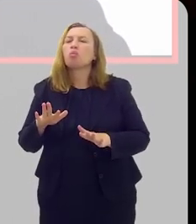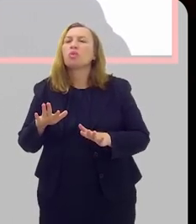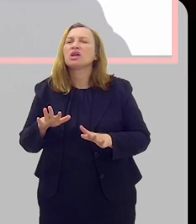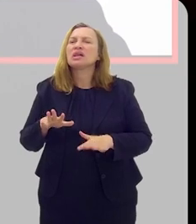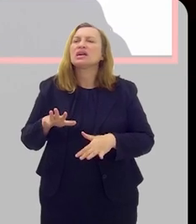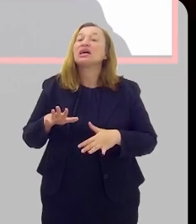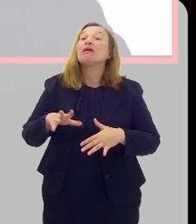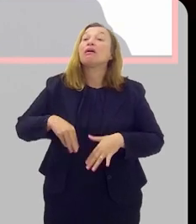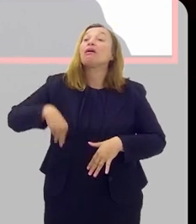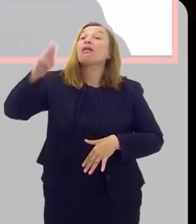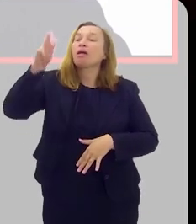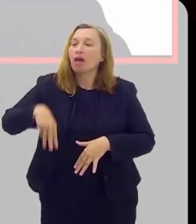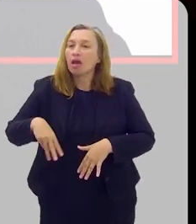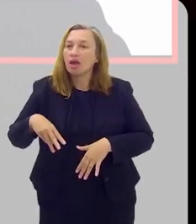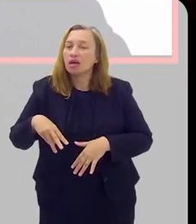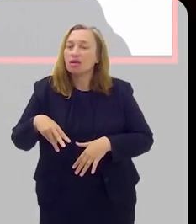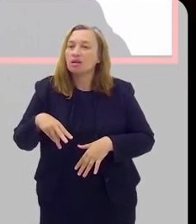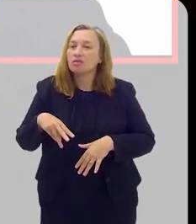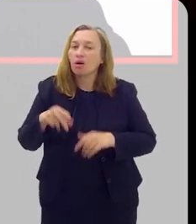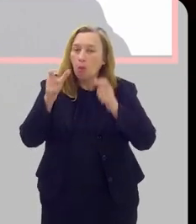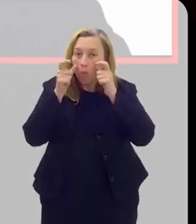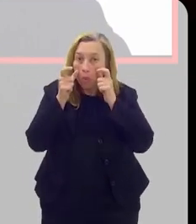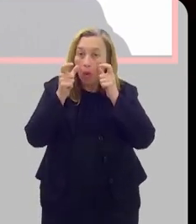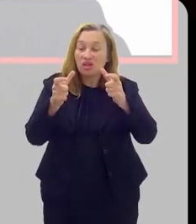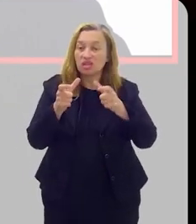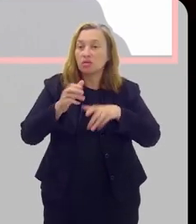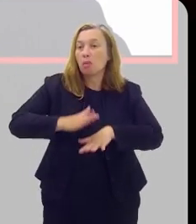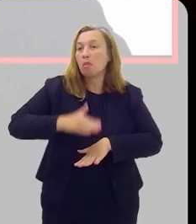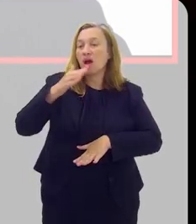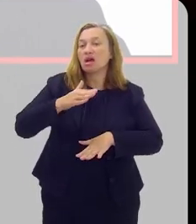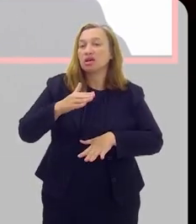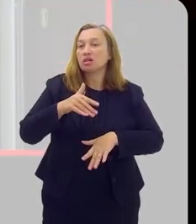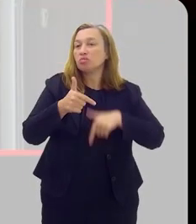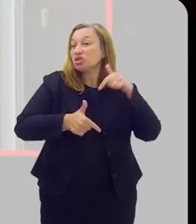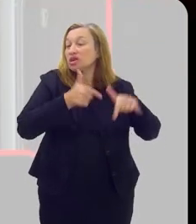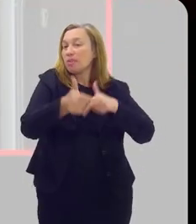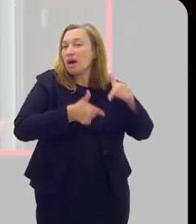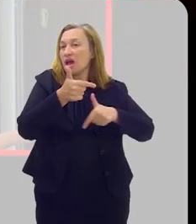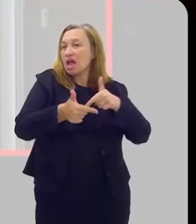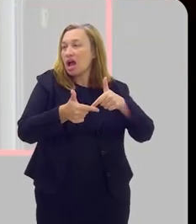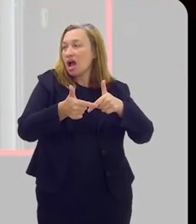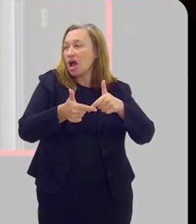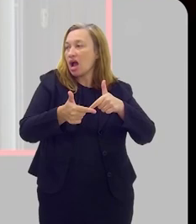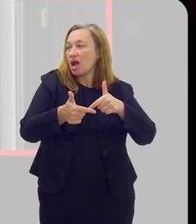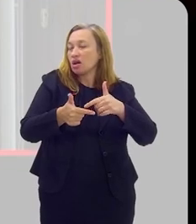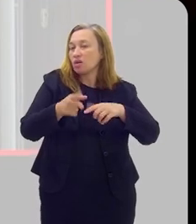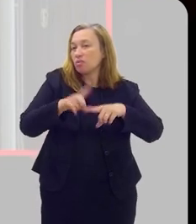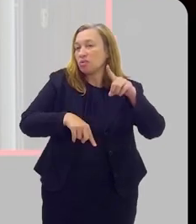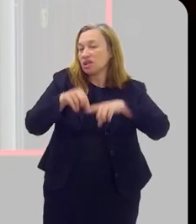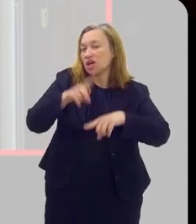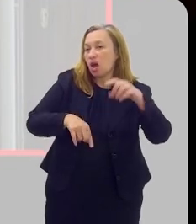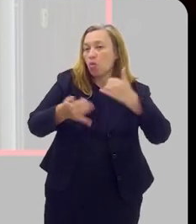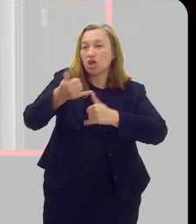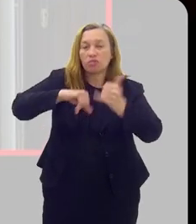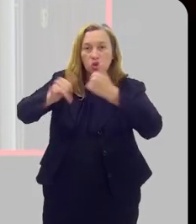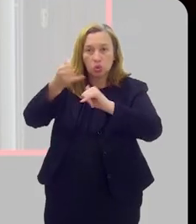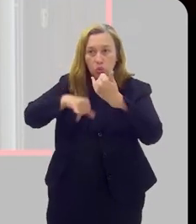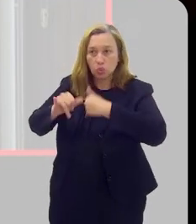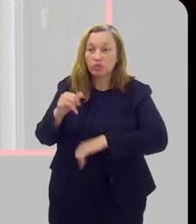pessoas, né, quem deve ficar mais atento por trabalhar com determinado ofício ou não?